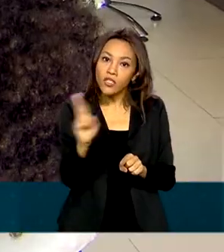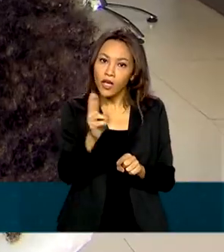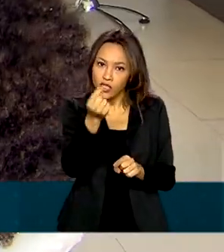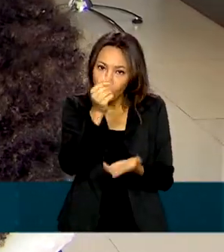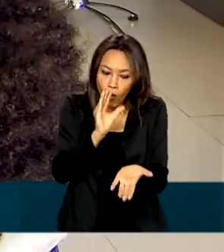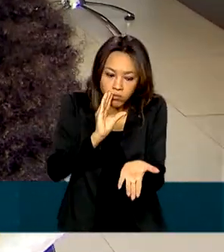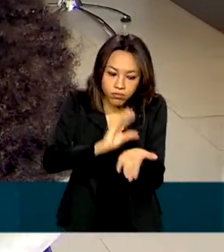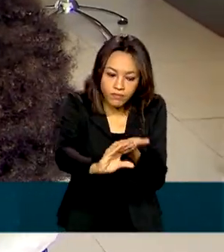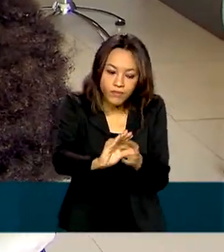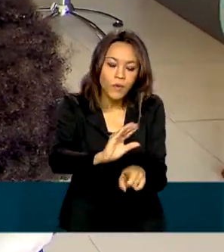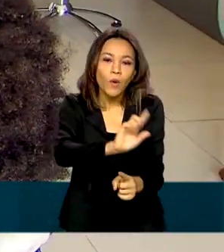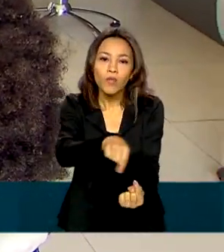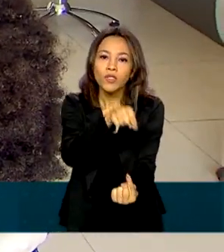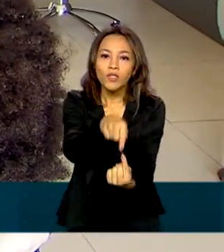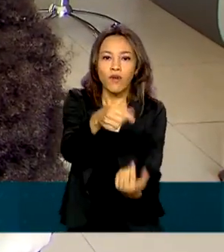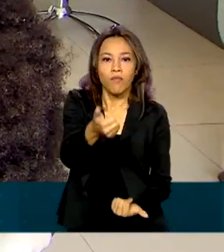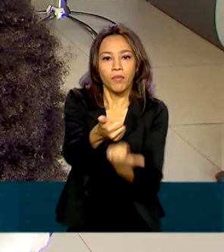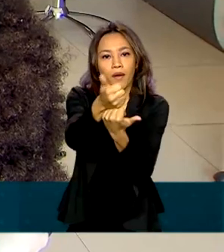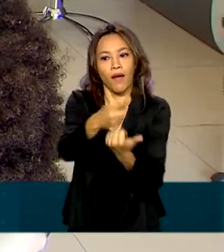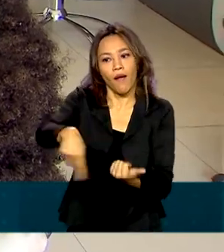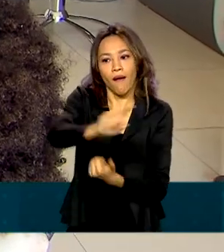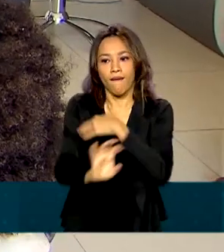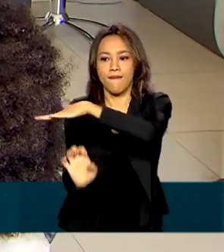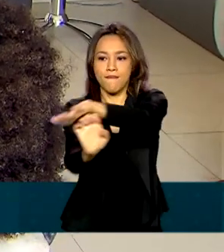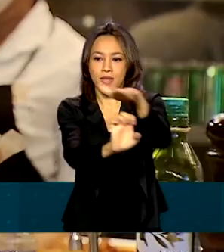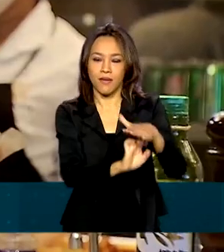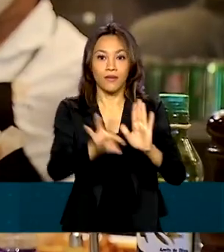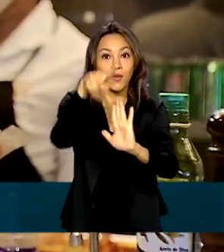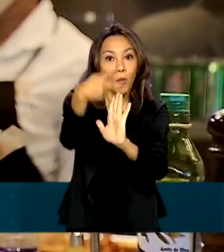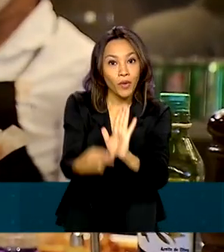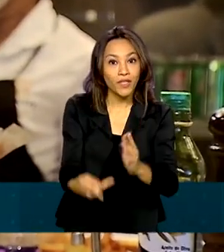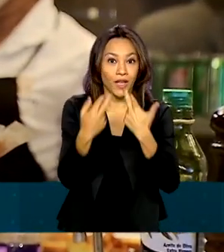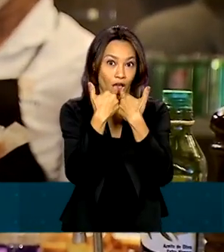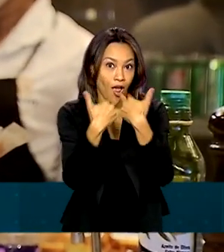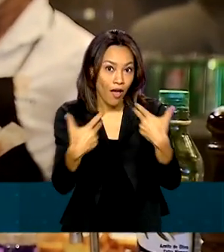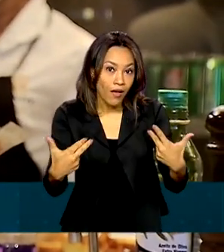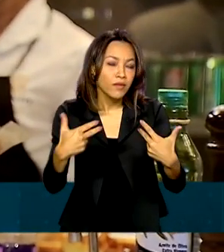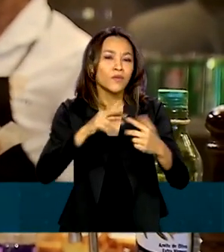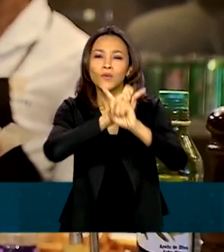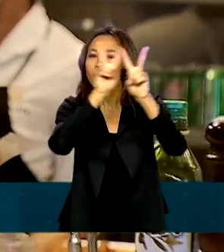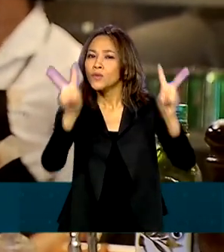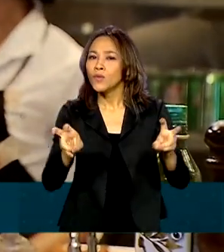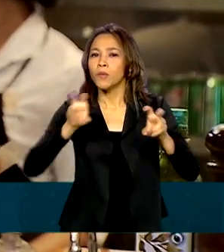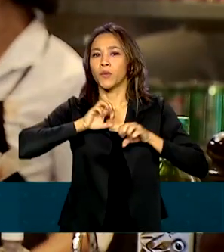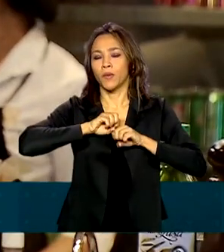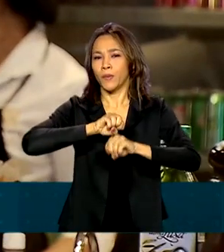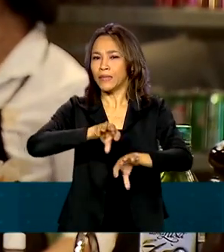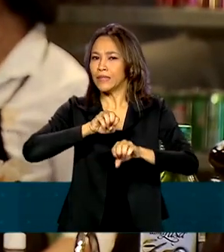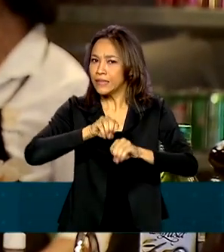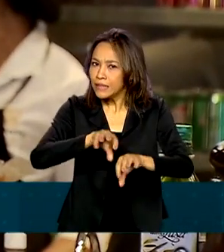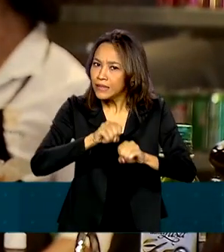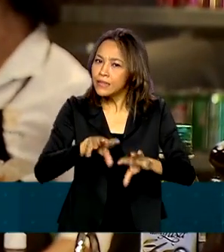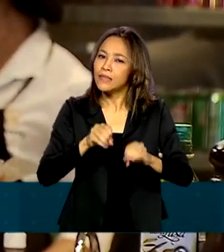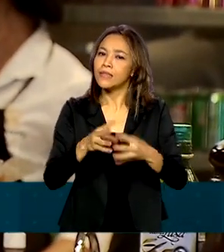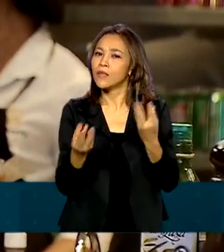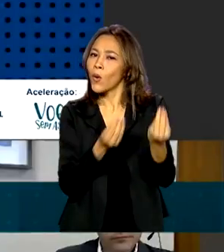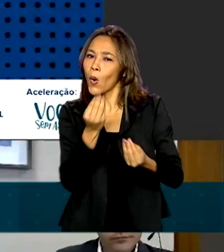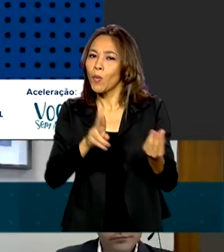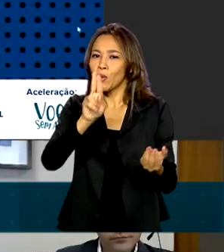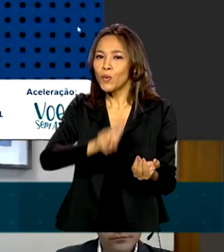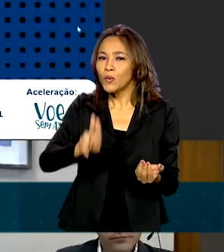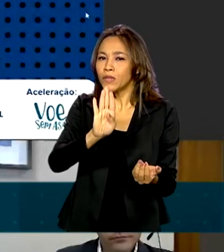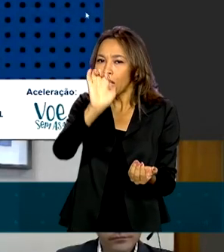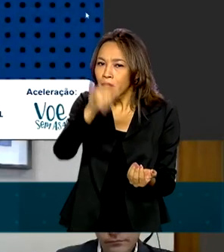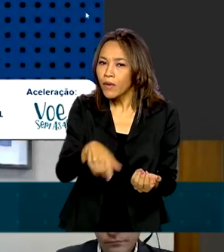investidos para apoiar empresas com projetos inovadores de educação financeira voltados ao cidadão.